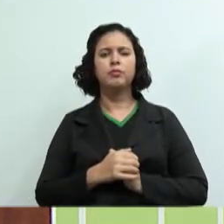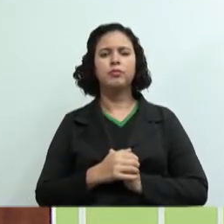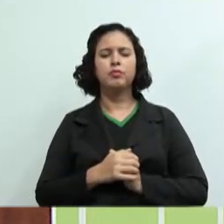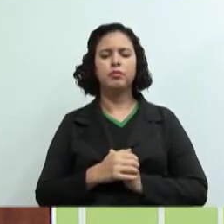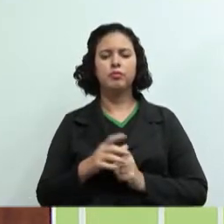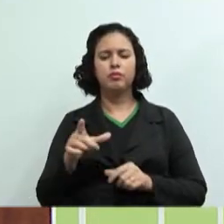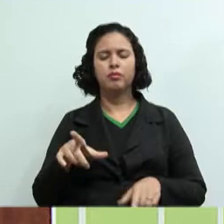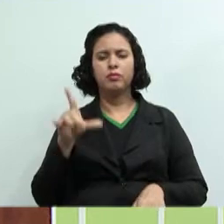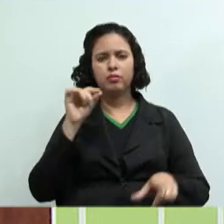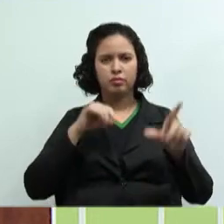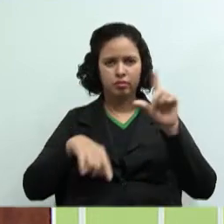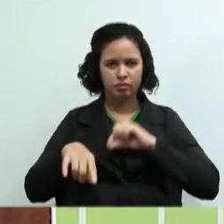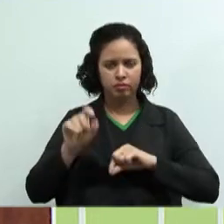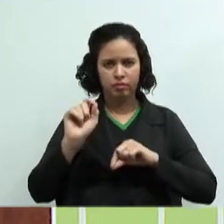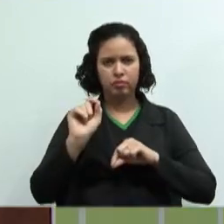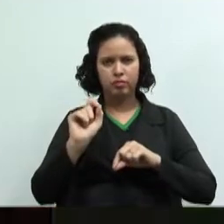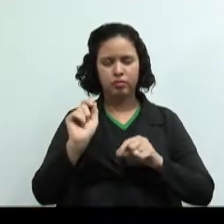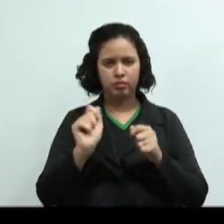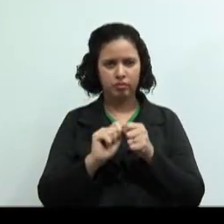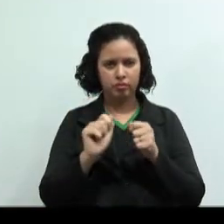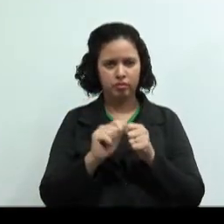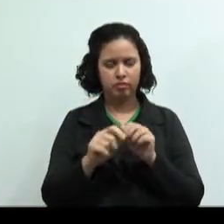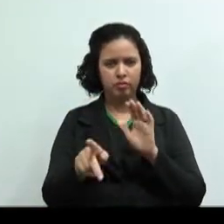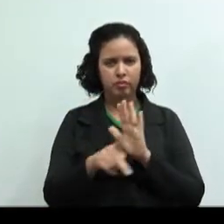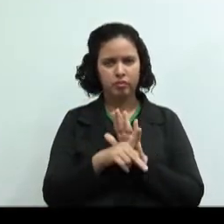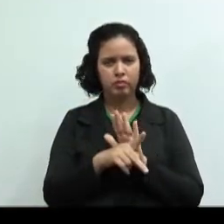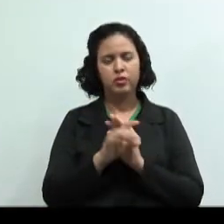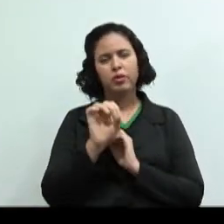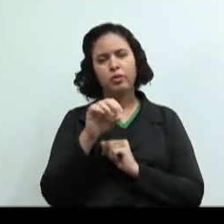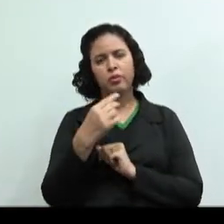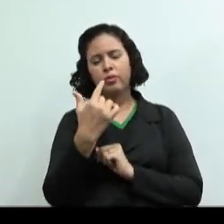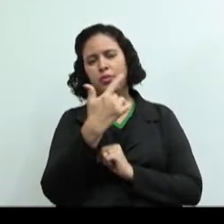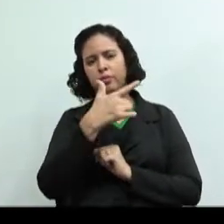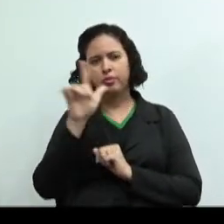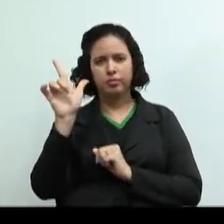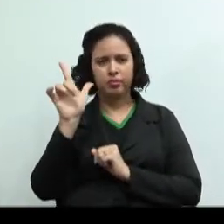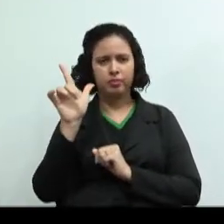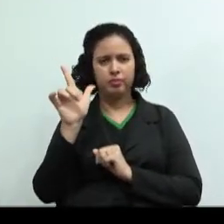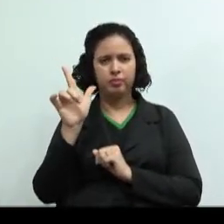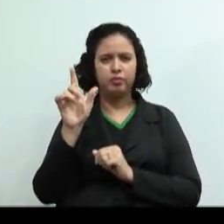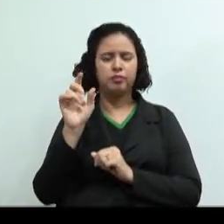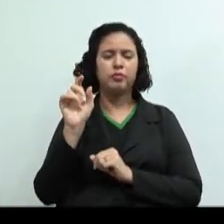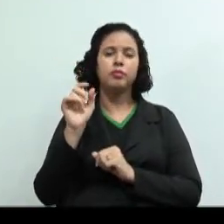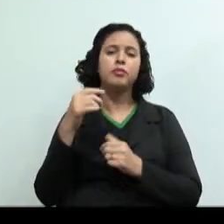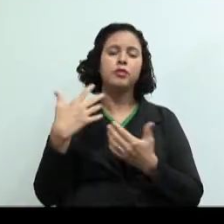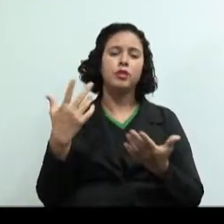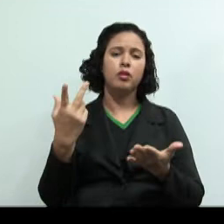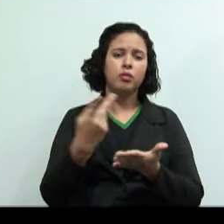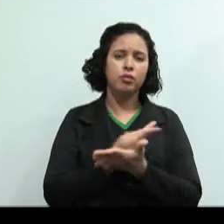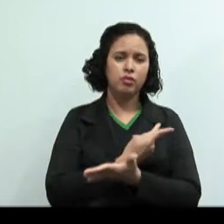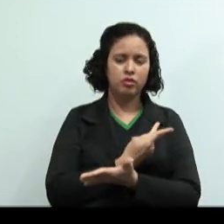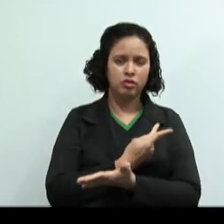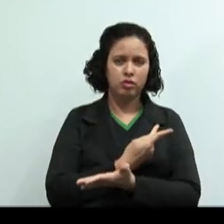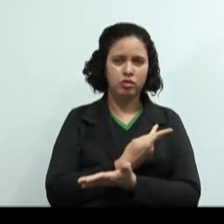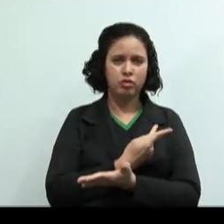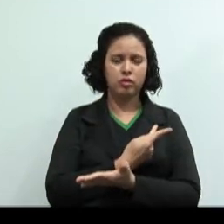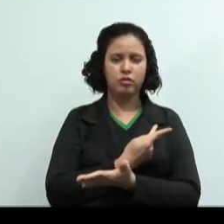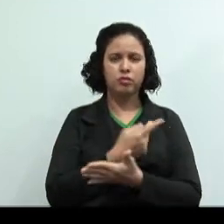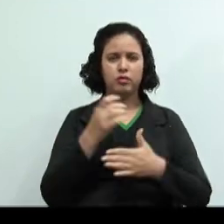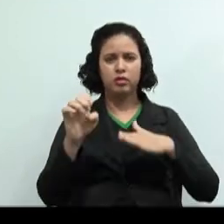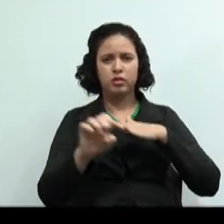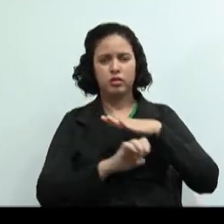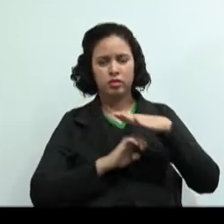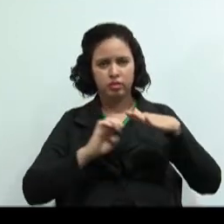Escolha entre fabricação própria ou terceirizada. Isso acontece muito nas indústrias